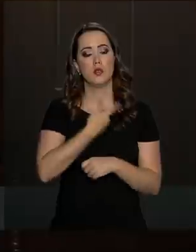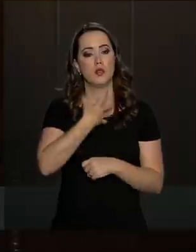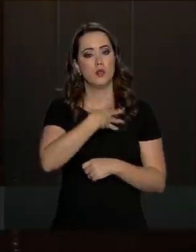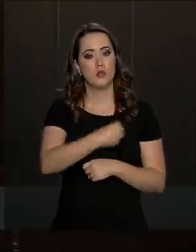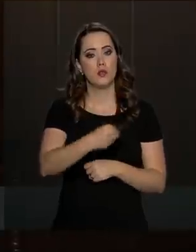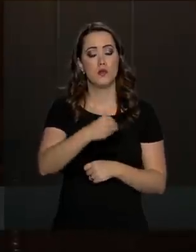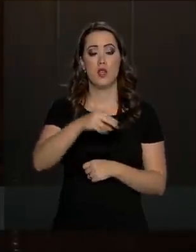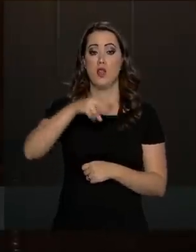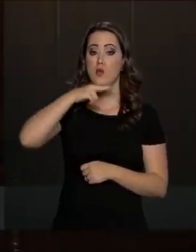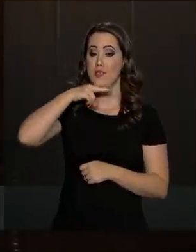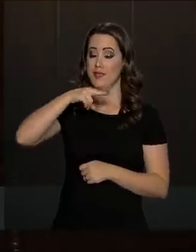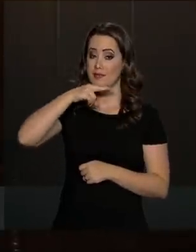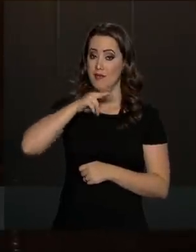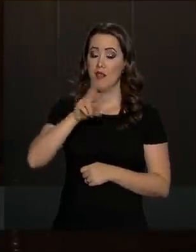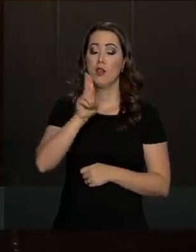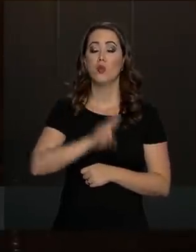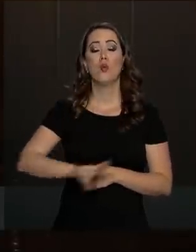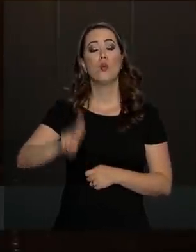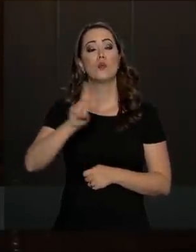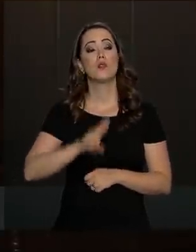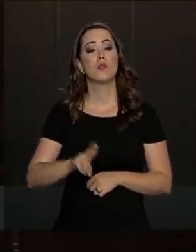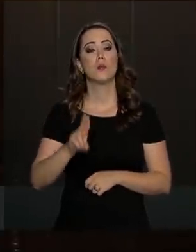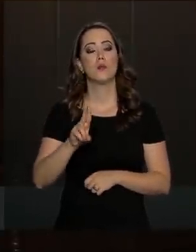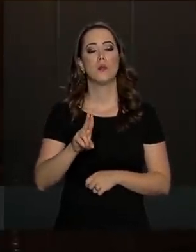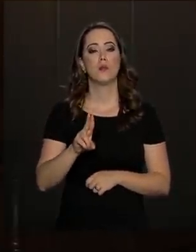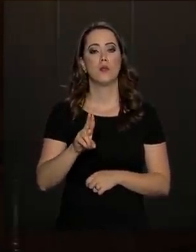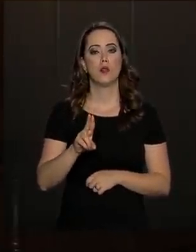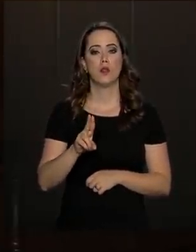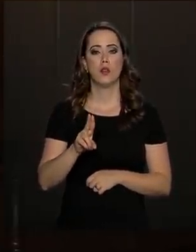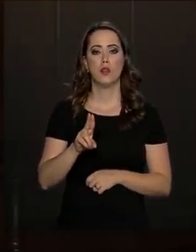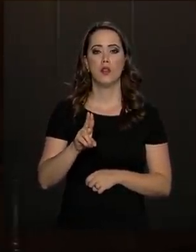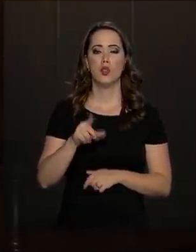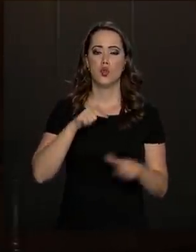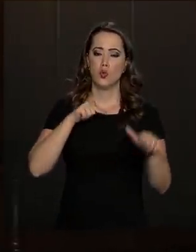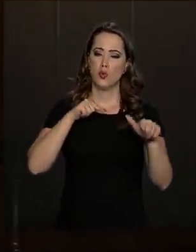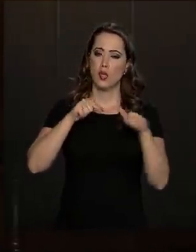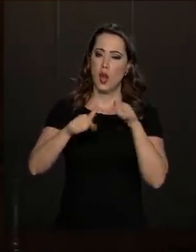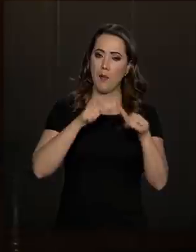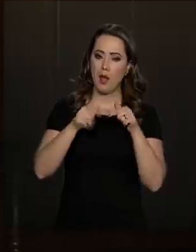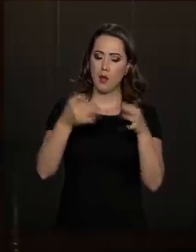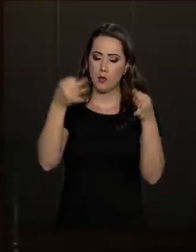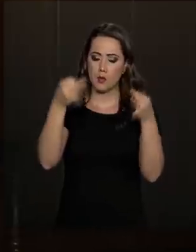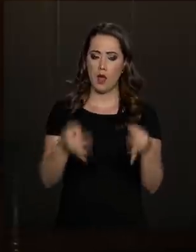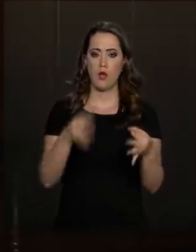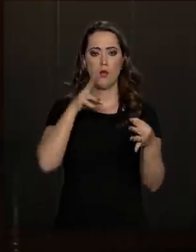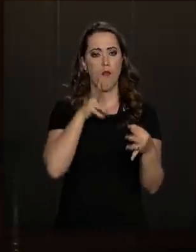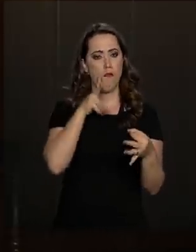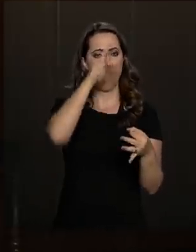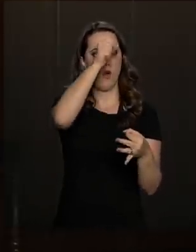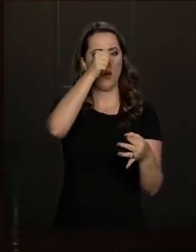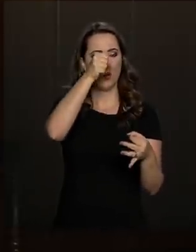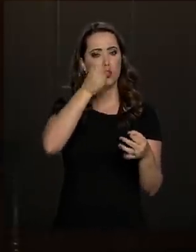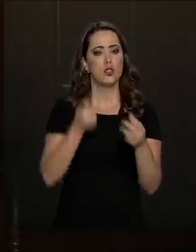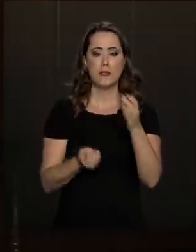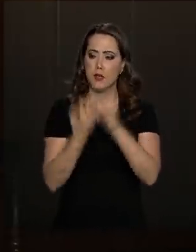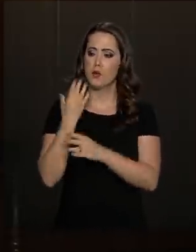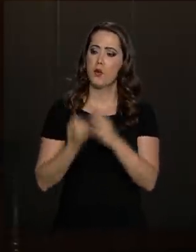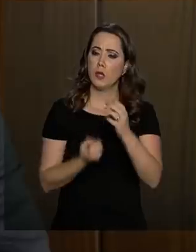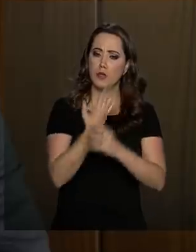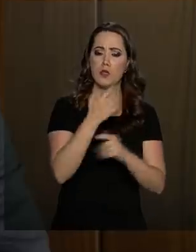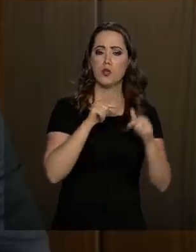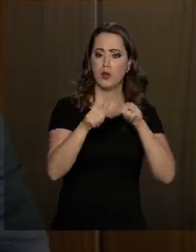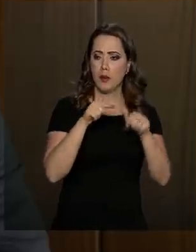filhos e netos desfrutem de um mercado de trabalho forte, vigoroso, com muita empregabilidade.